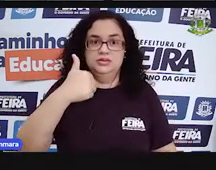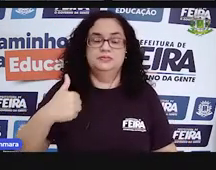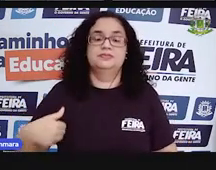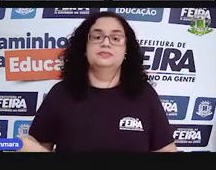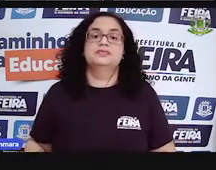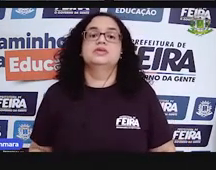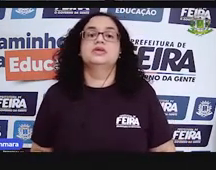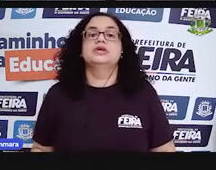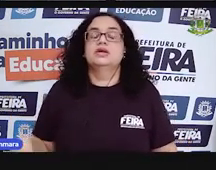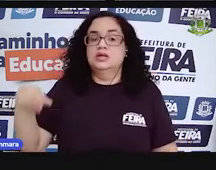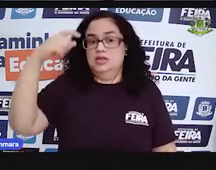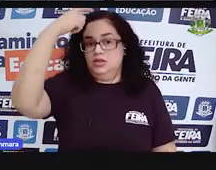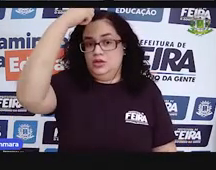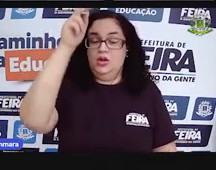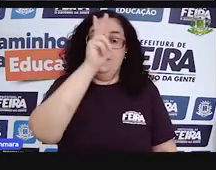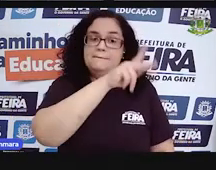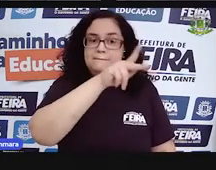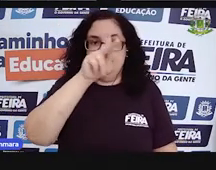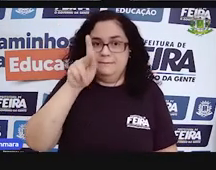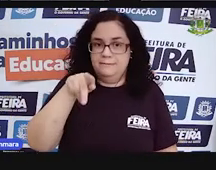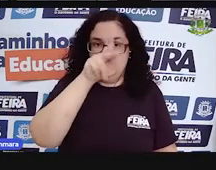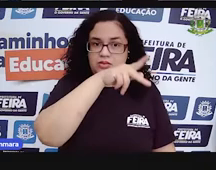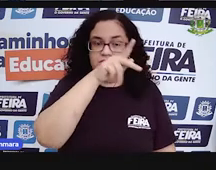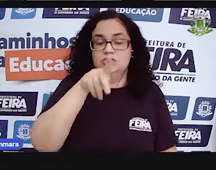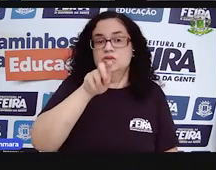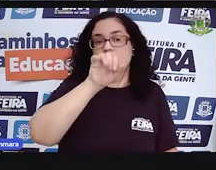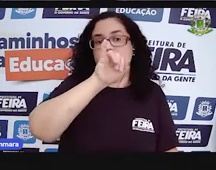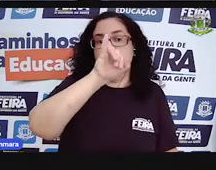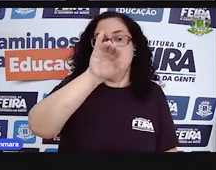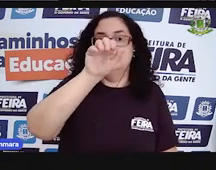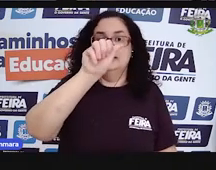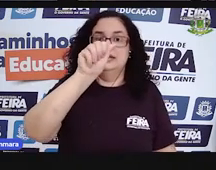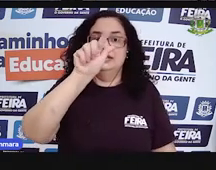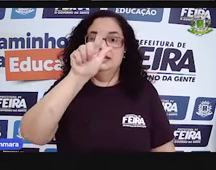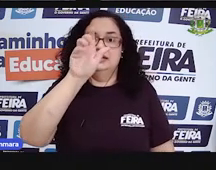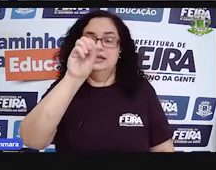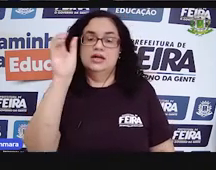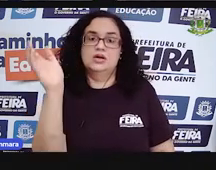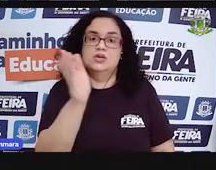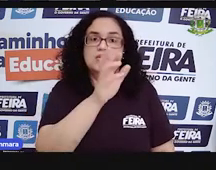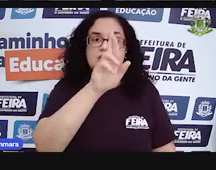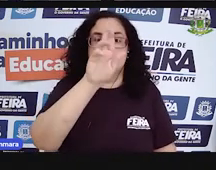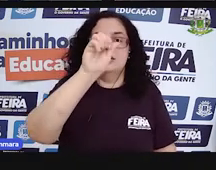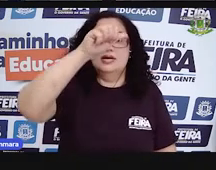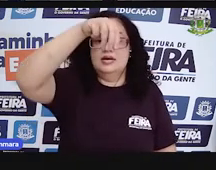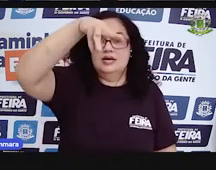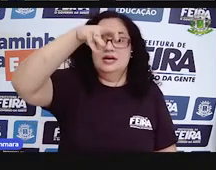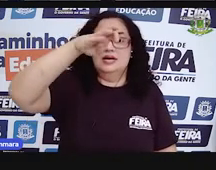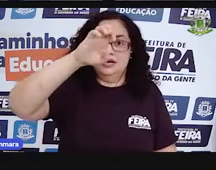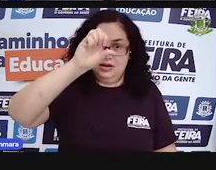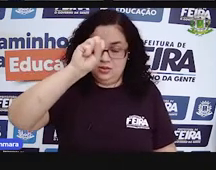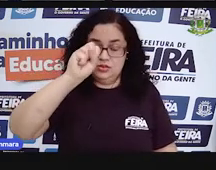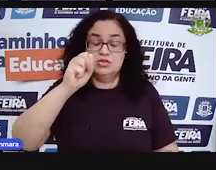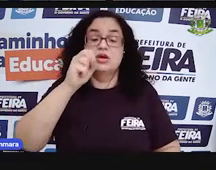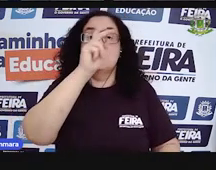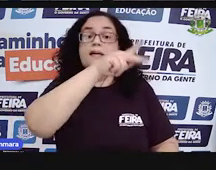Eu sou o professor Iago Ramos, professor de matemática da Escola Municipal